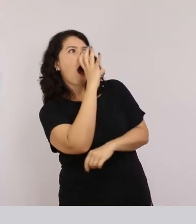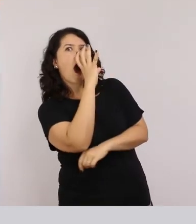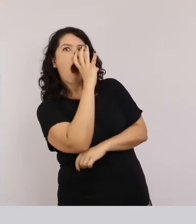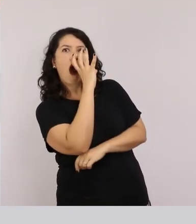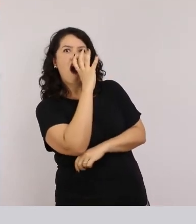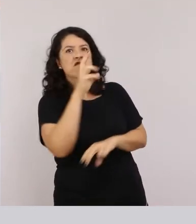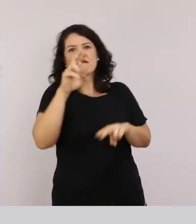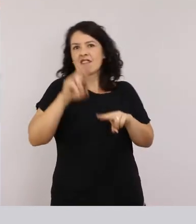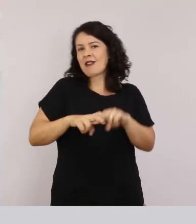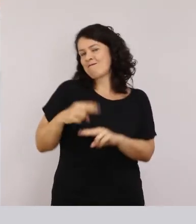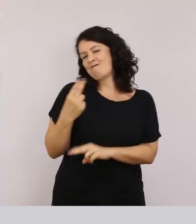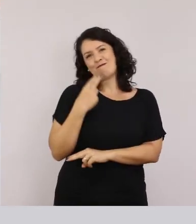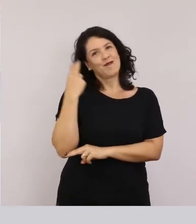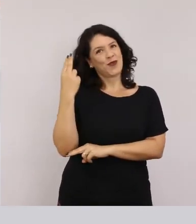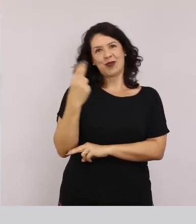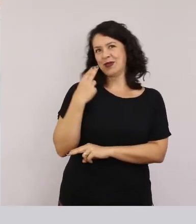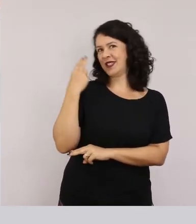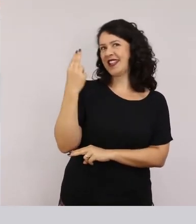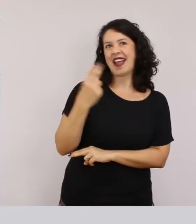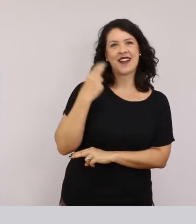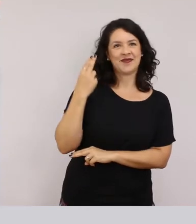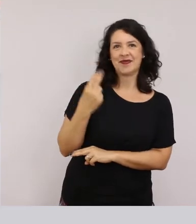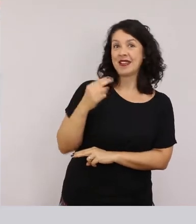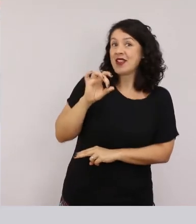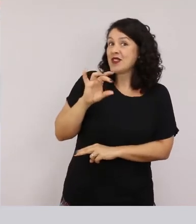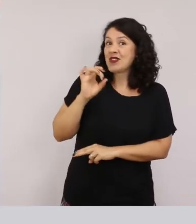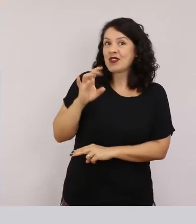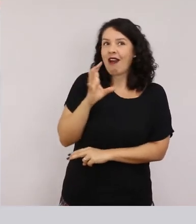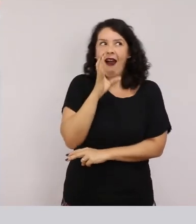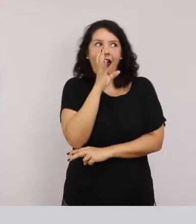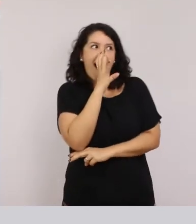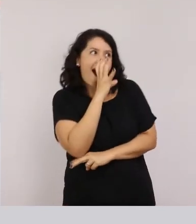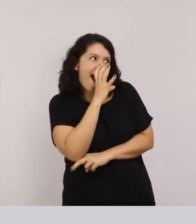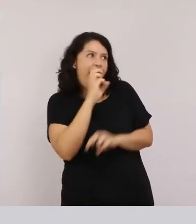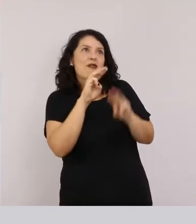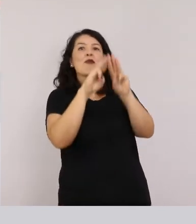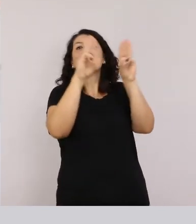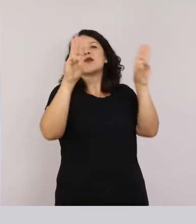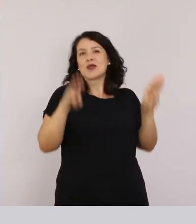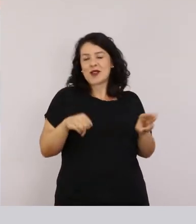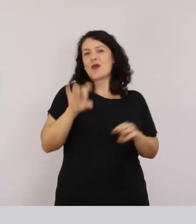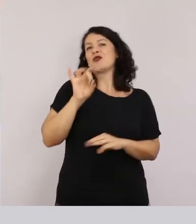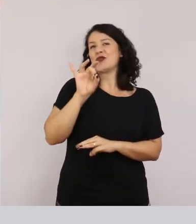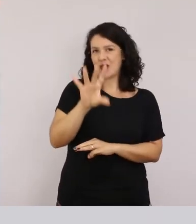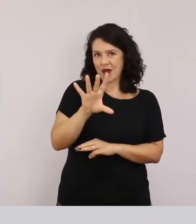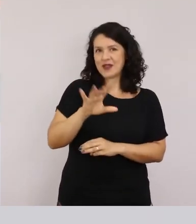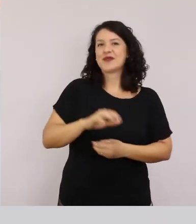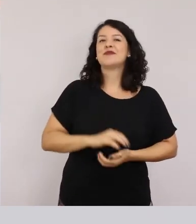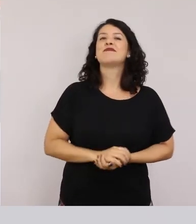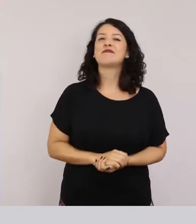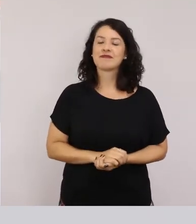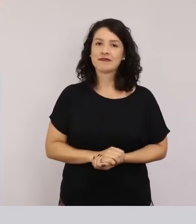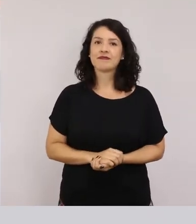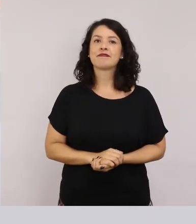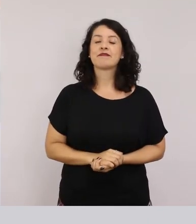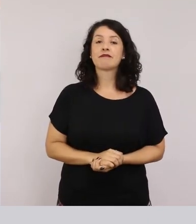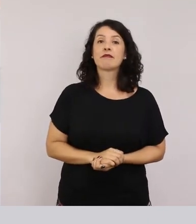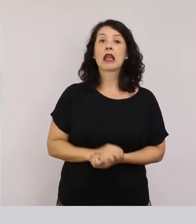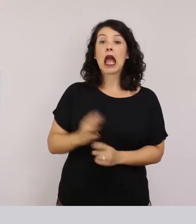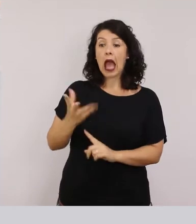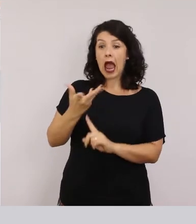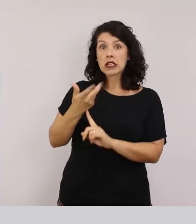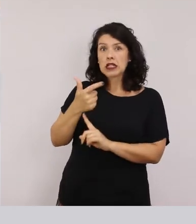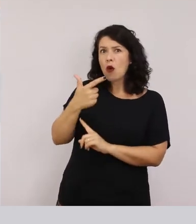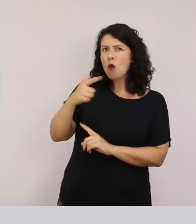Não podemos mais sentar nesse sofá, só observá-lo pendurado nas paredes do museu Leda